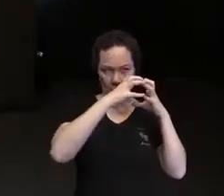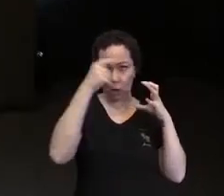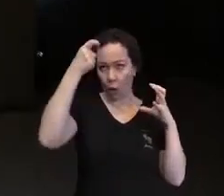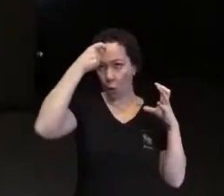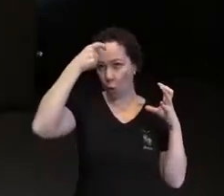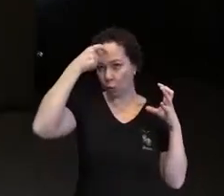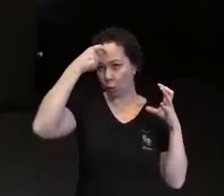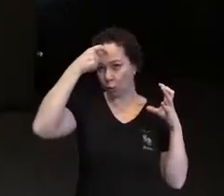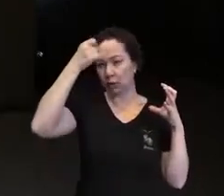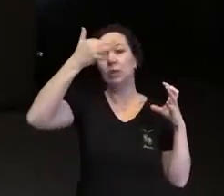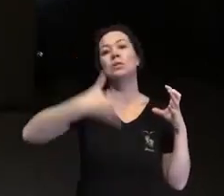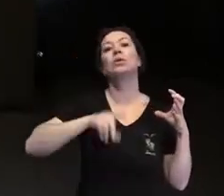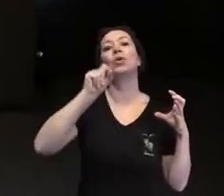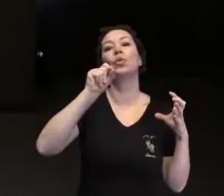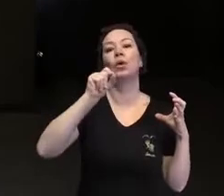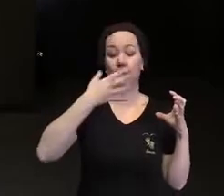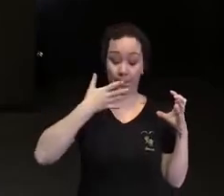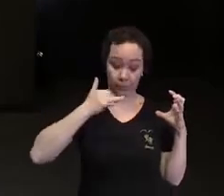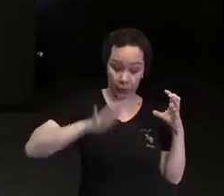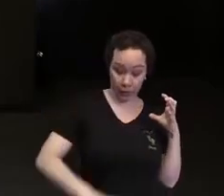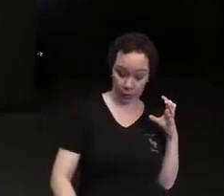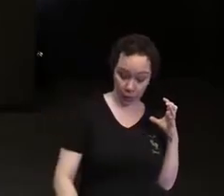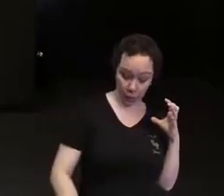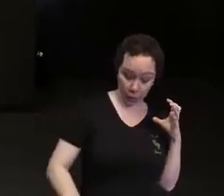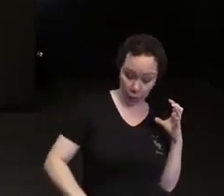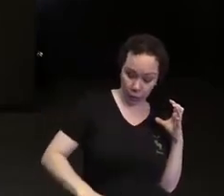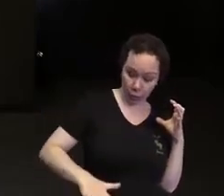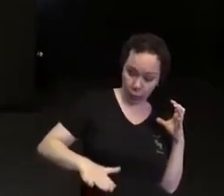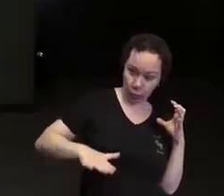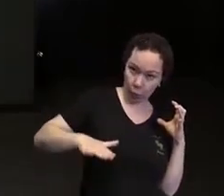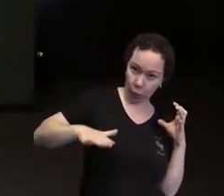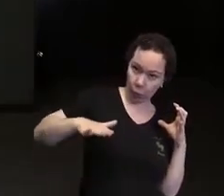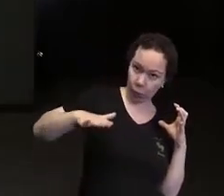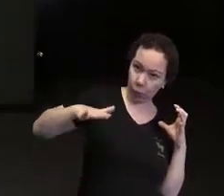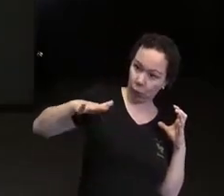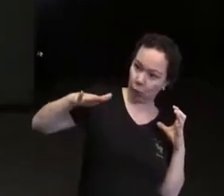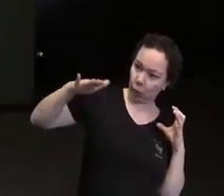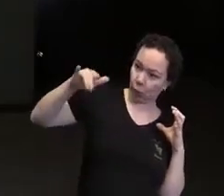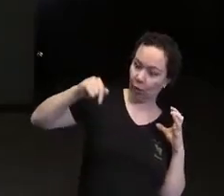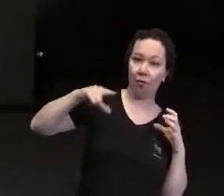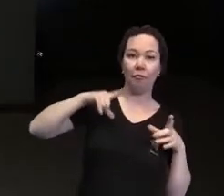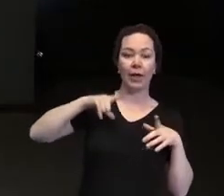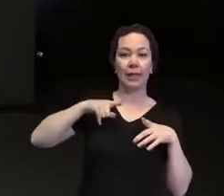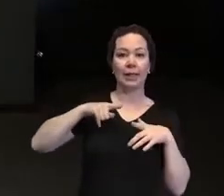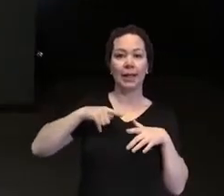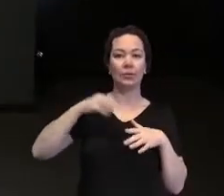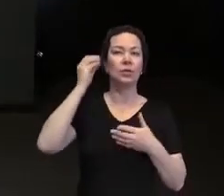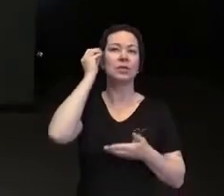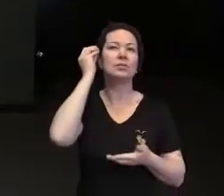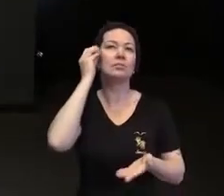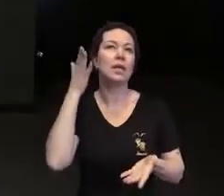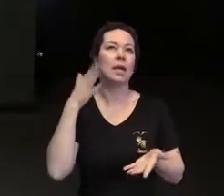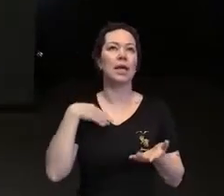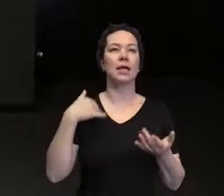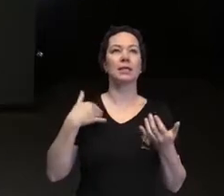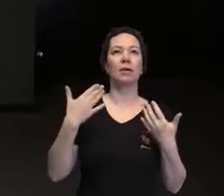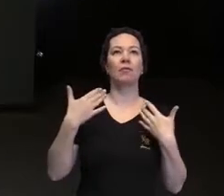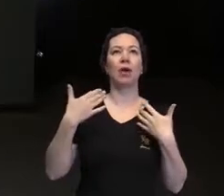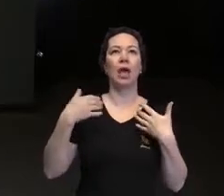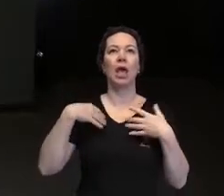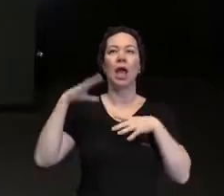desde pequenininho, desde a nossa infância, a gente vai acumulando experiências, a gente vai acumulando